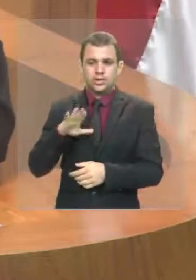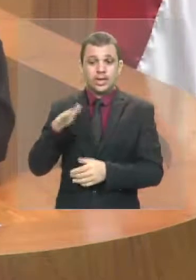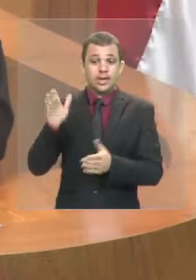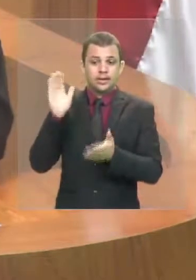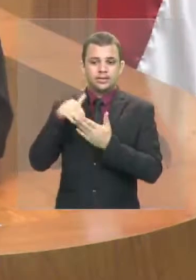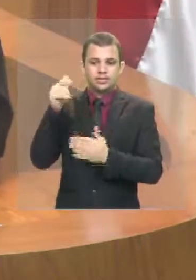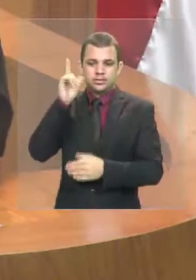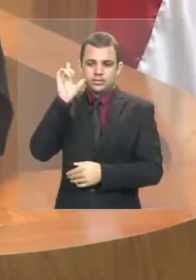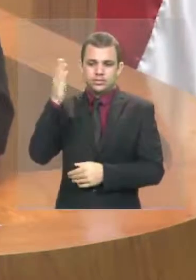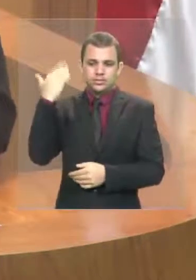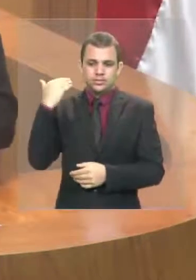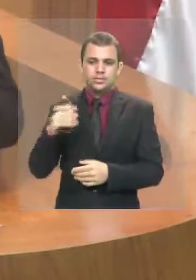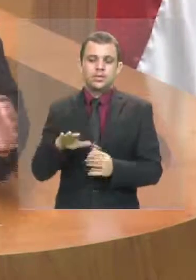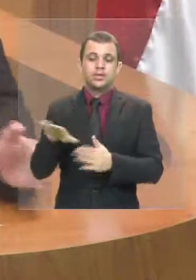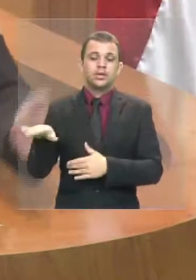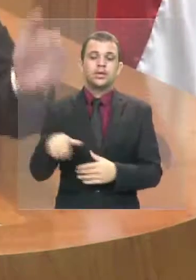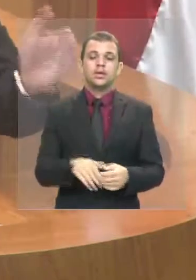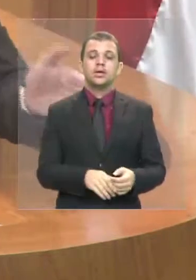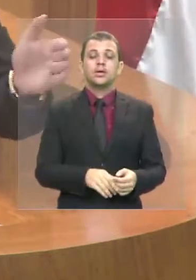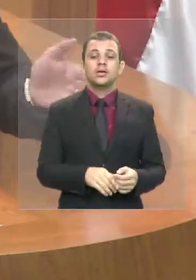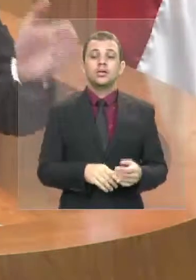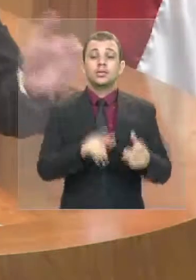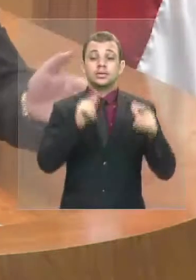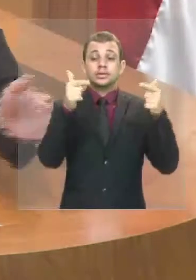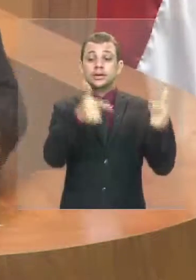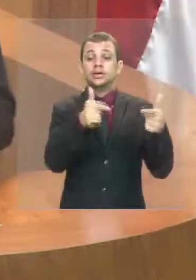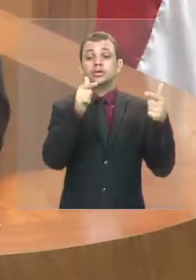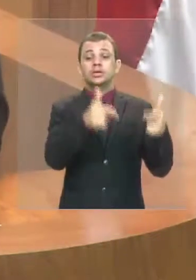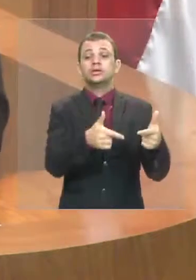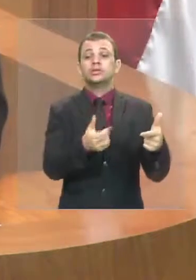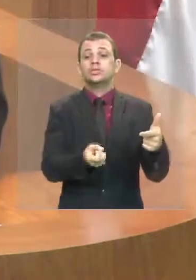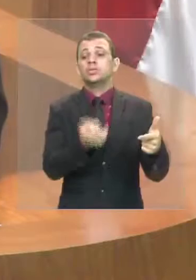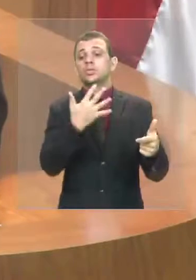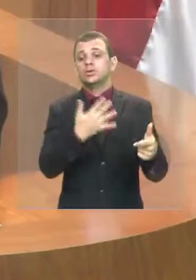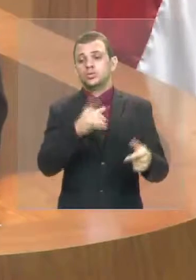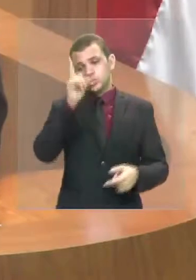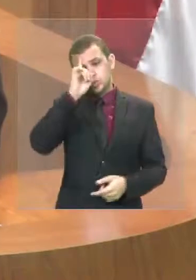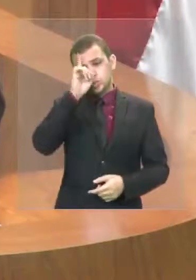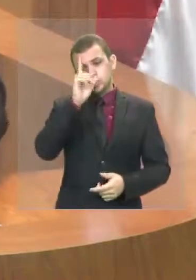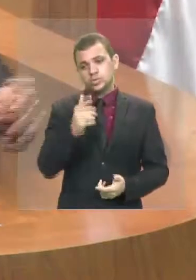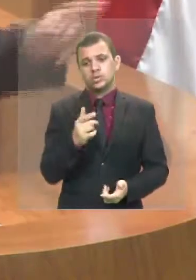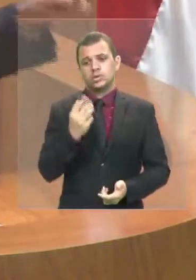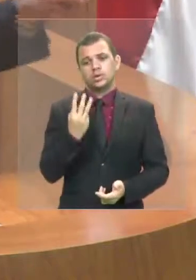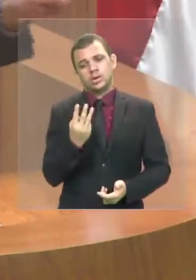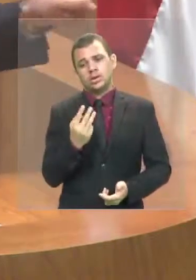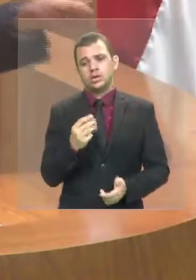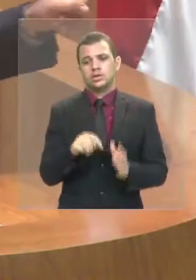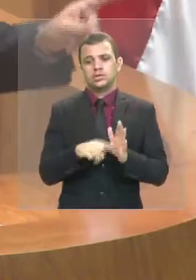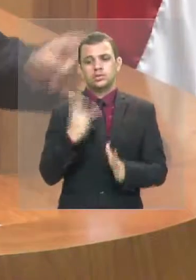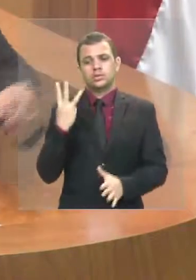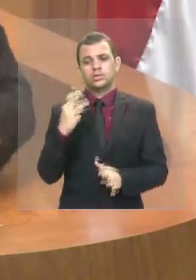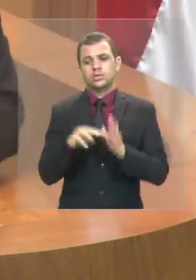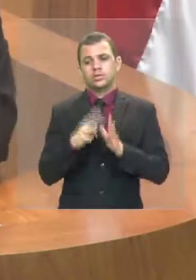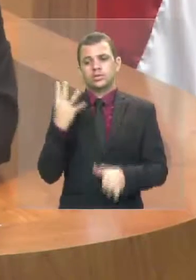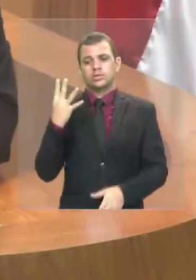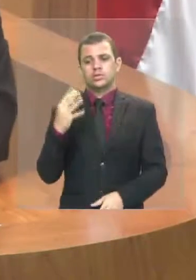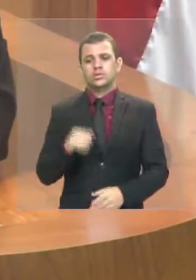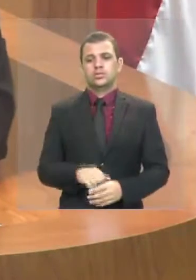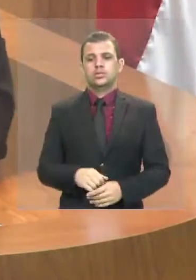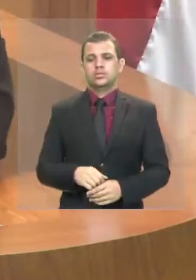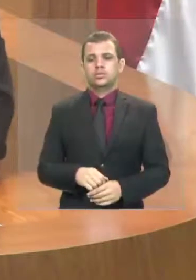ontem. Assalto a ônibus é 3, 4 por dia. E explosão de caixa eletrônico.